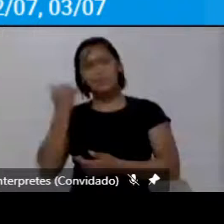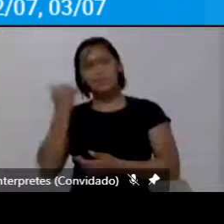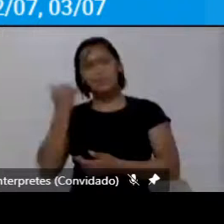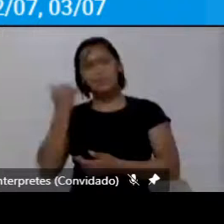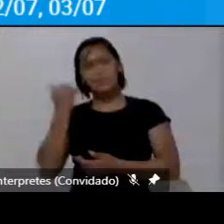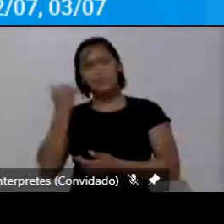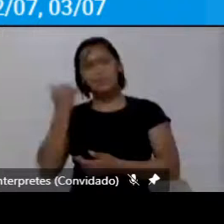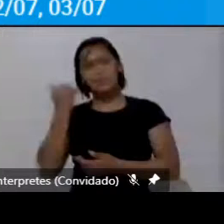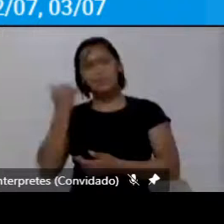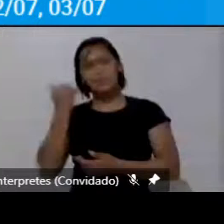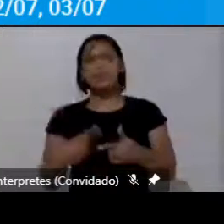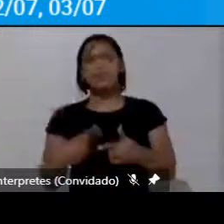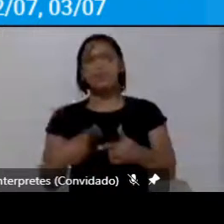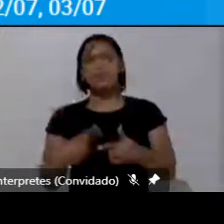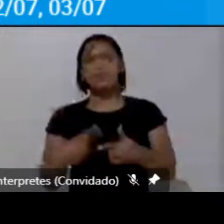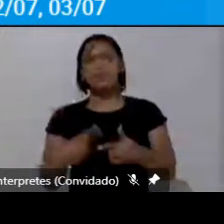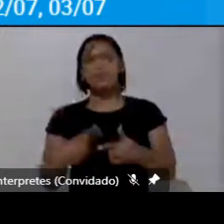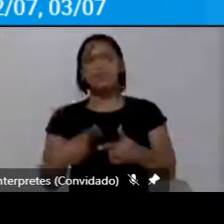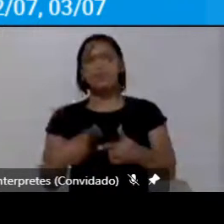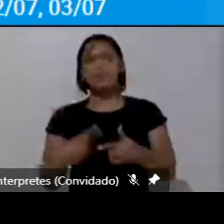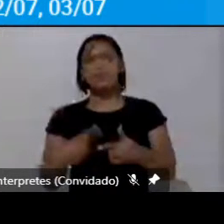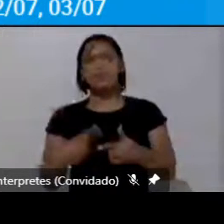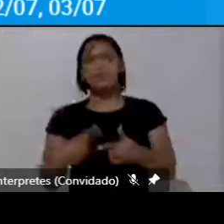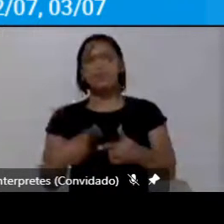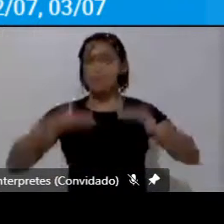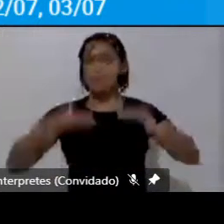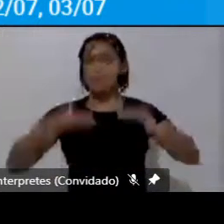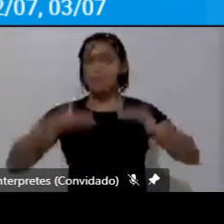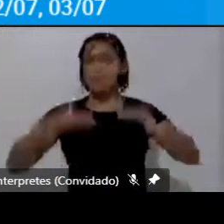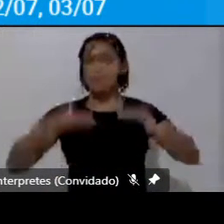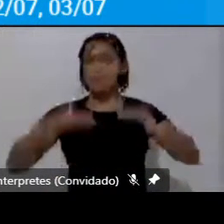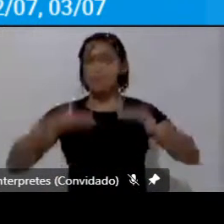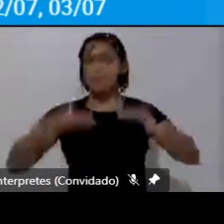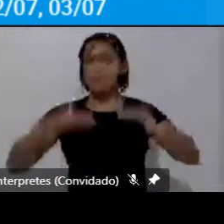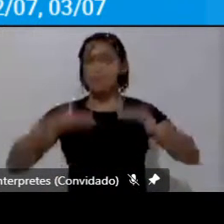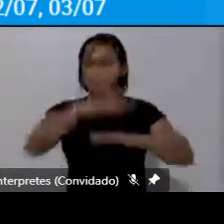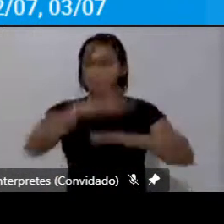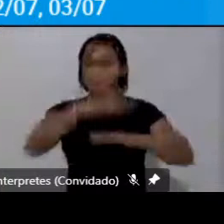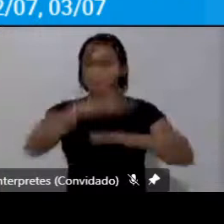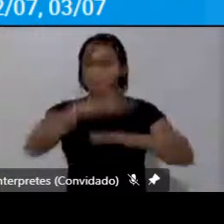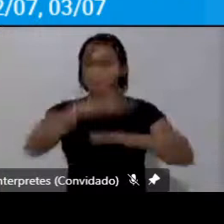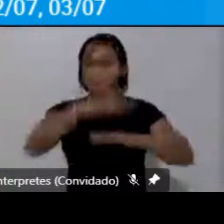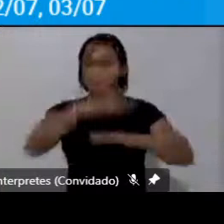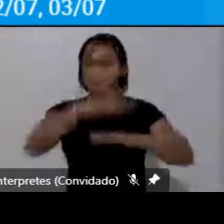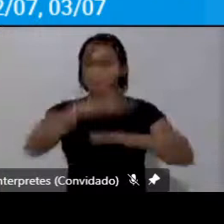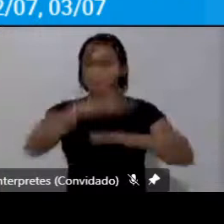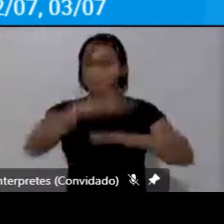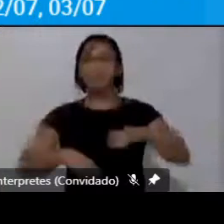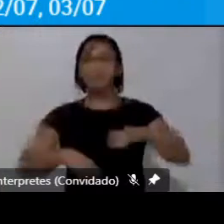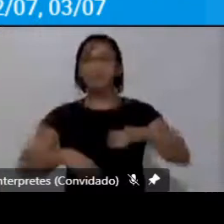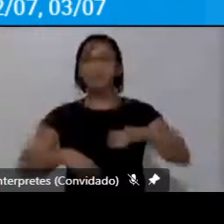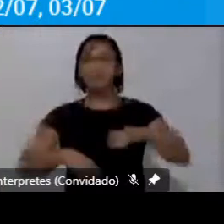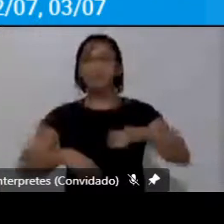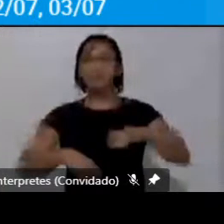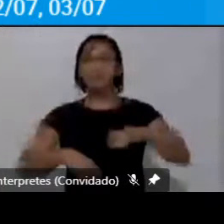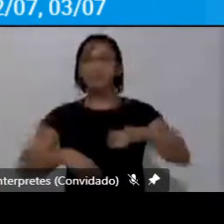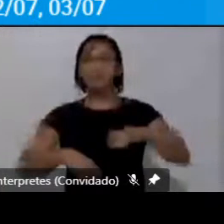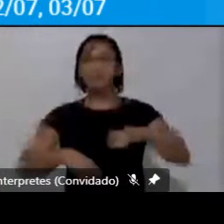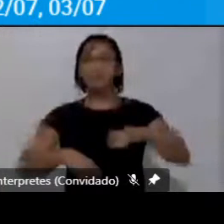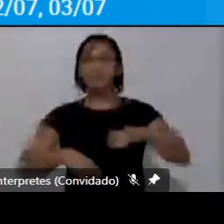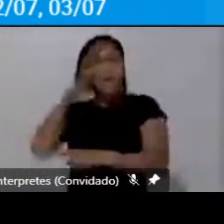fixação a mobilidade é mais do que qualquer movimento é a sua possibilidade a potencialidade e a virtualidade que são